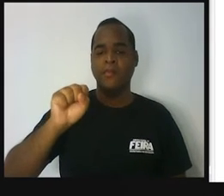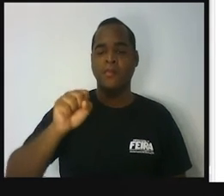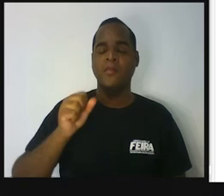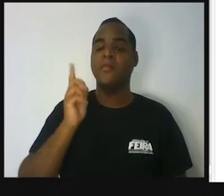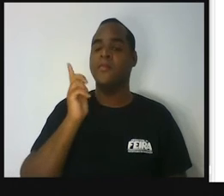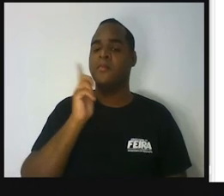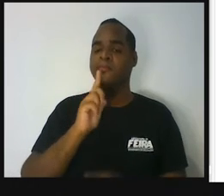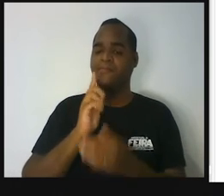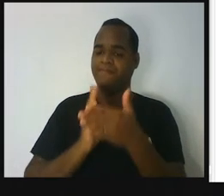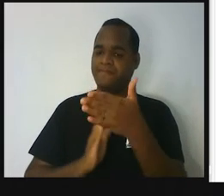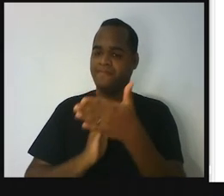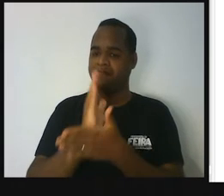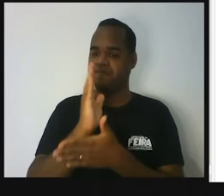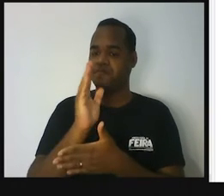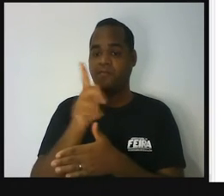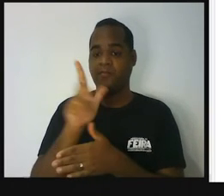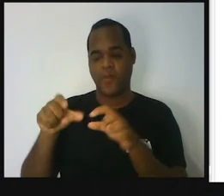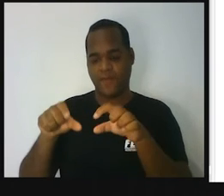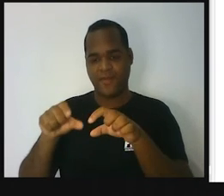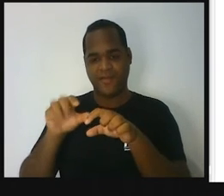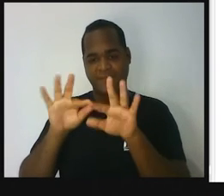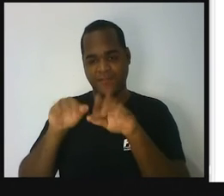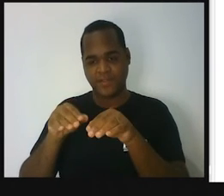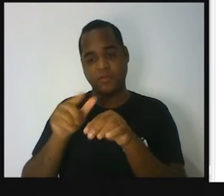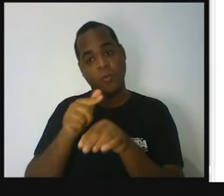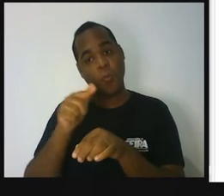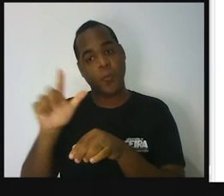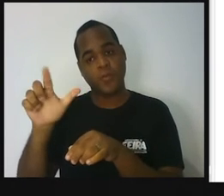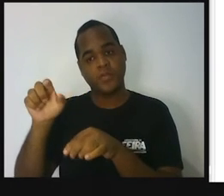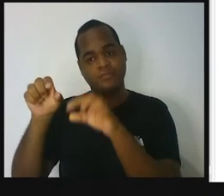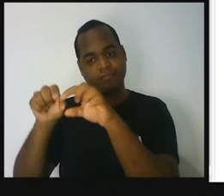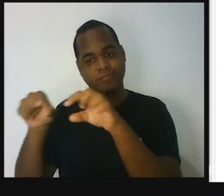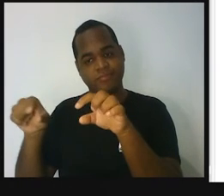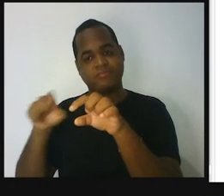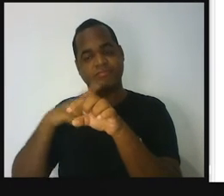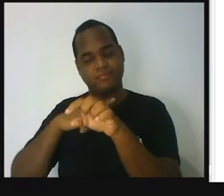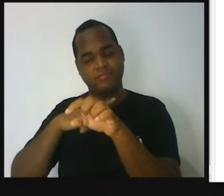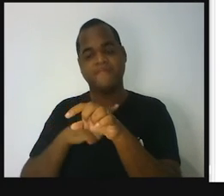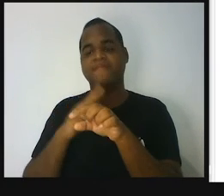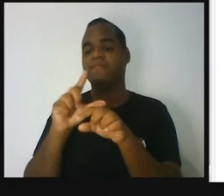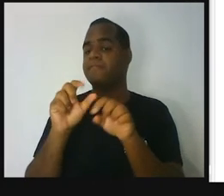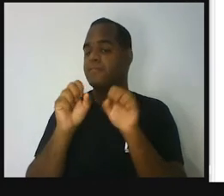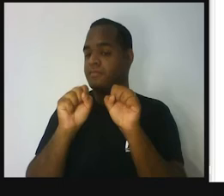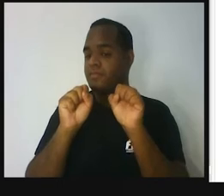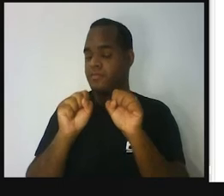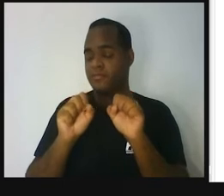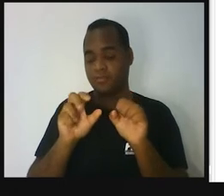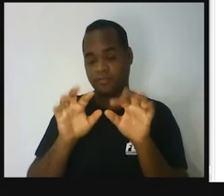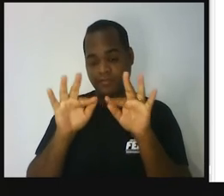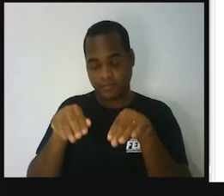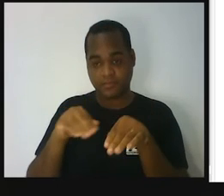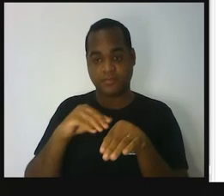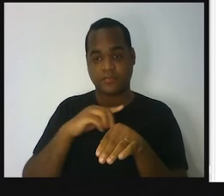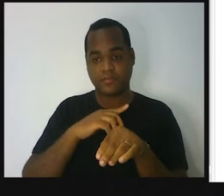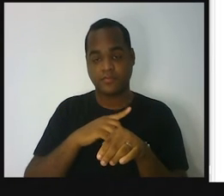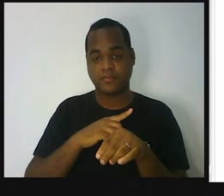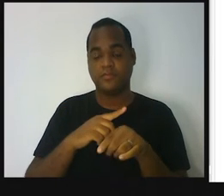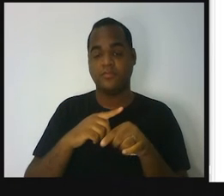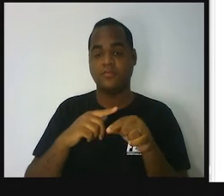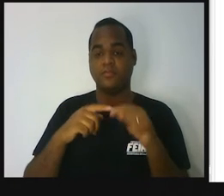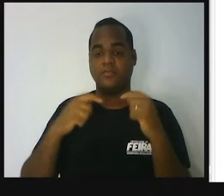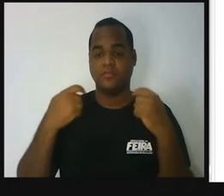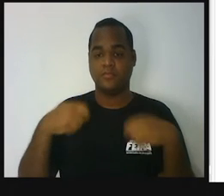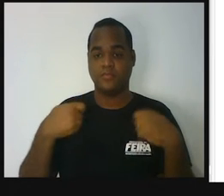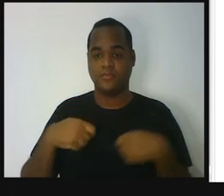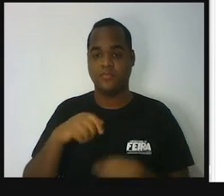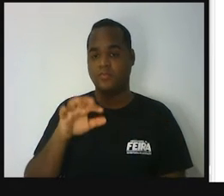passar para fora da casa fim. Né? Mas para ela passar para fora da casa fim, ela tem que cair